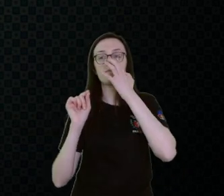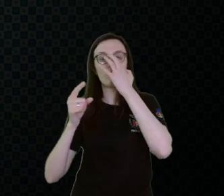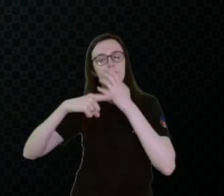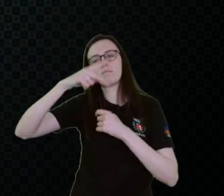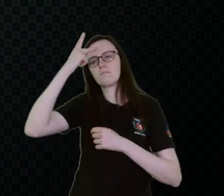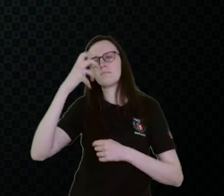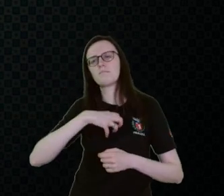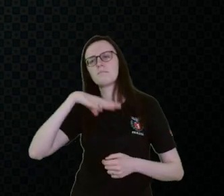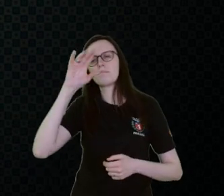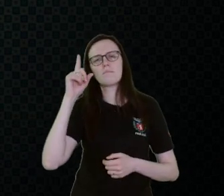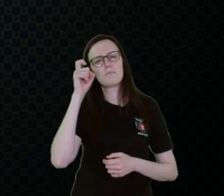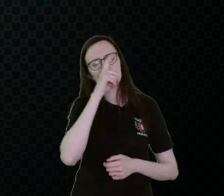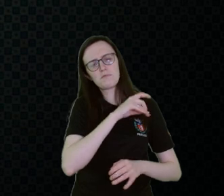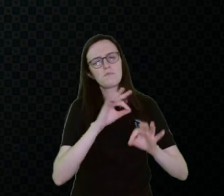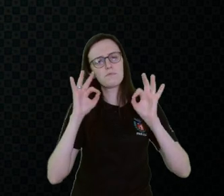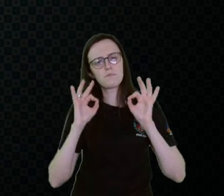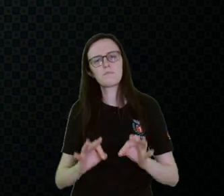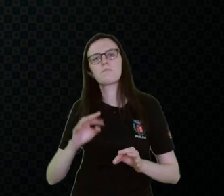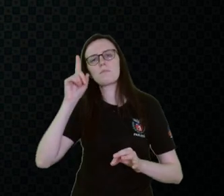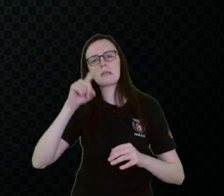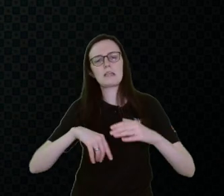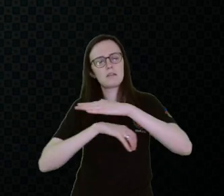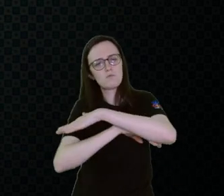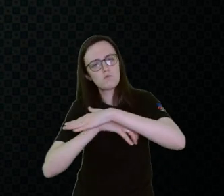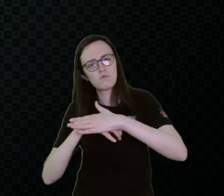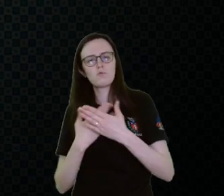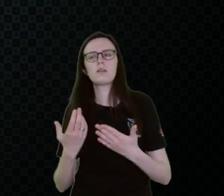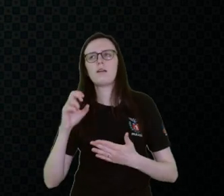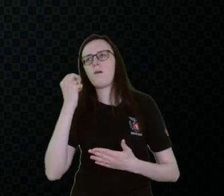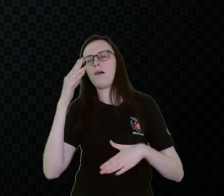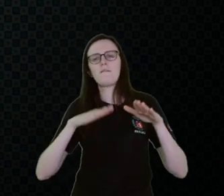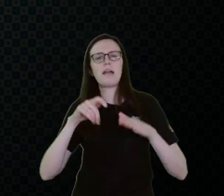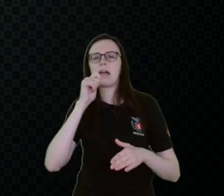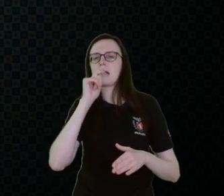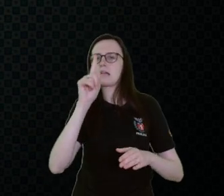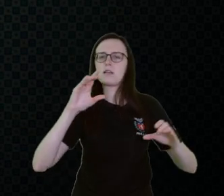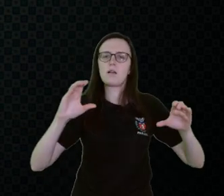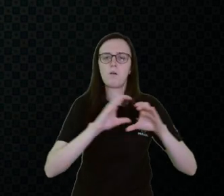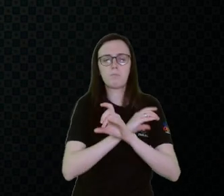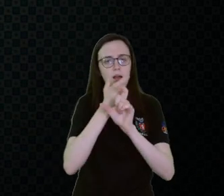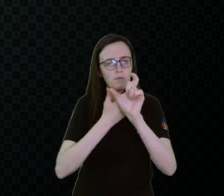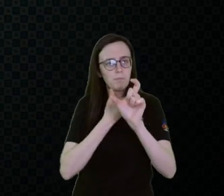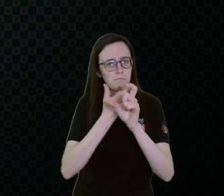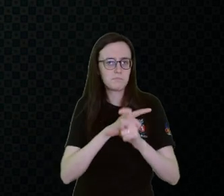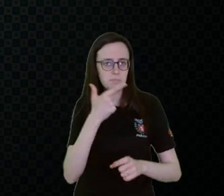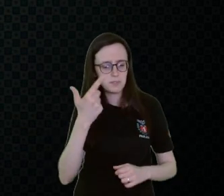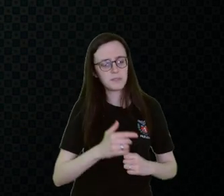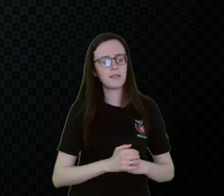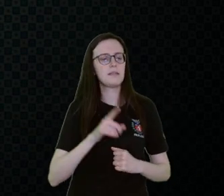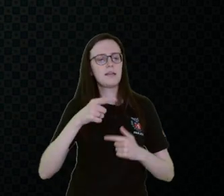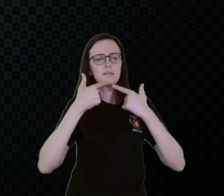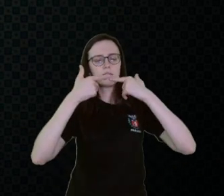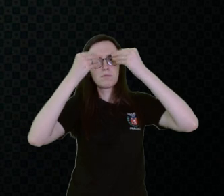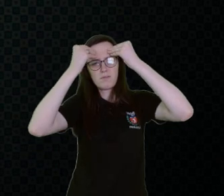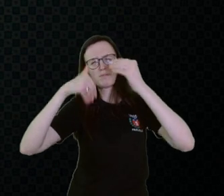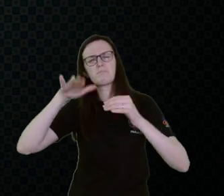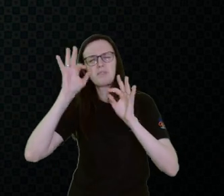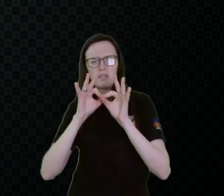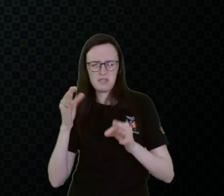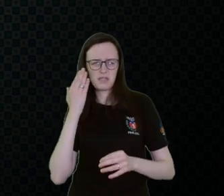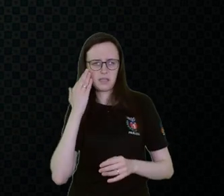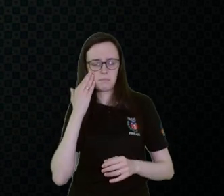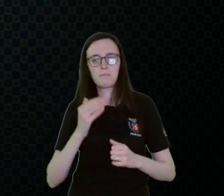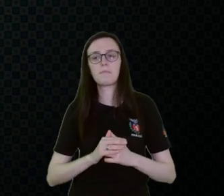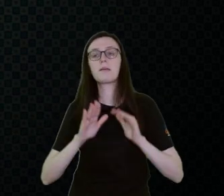quem tem uma dificuldade maior de estruturação, ou ainda não está completamente alfabetizado, ele tem uma linguagem muito mais simples, tá?